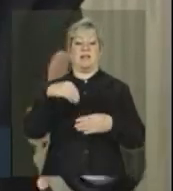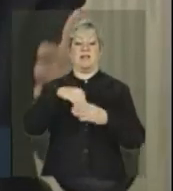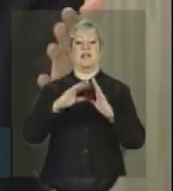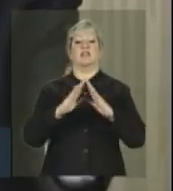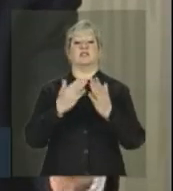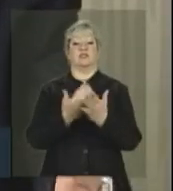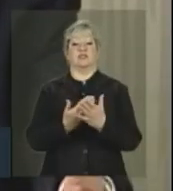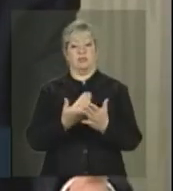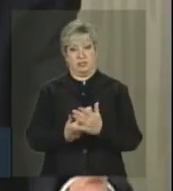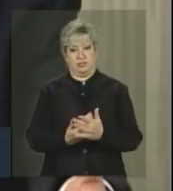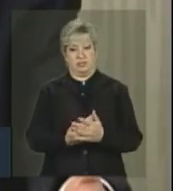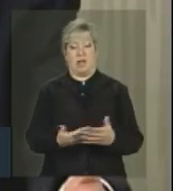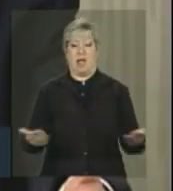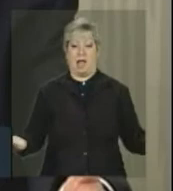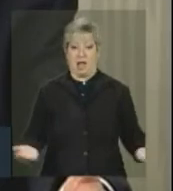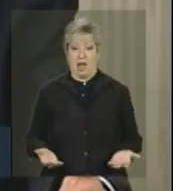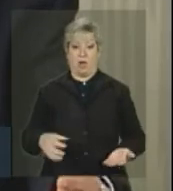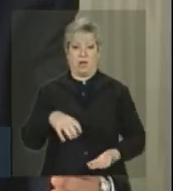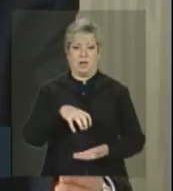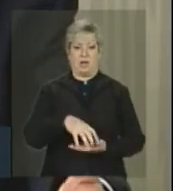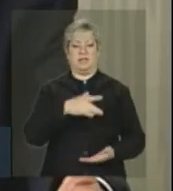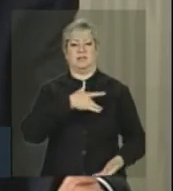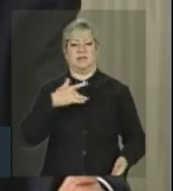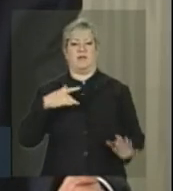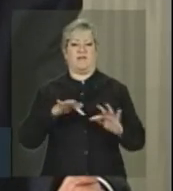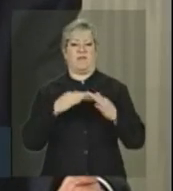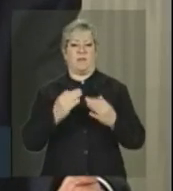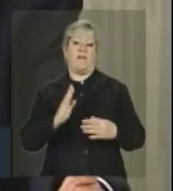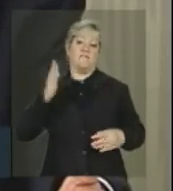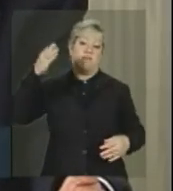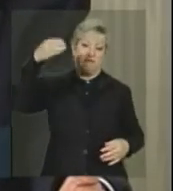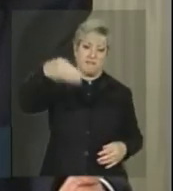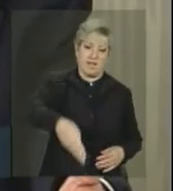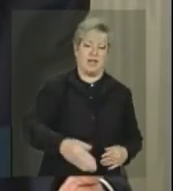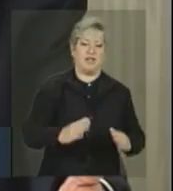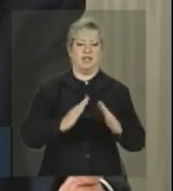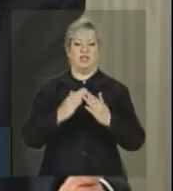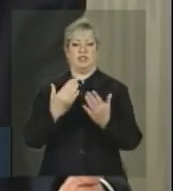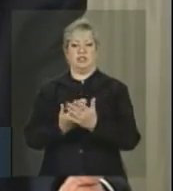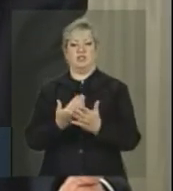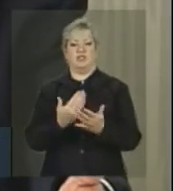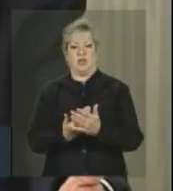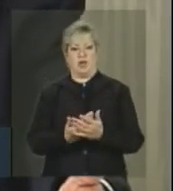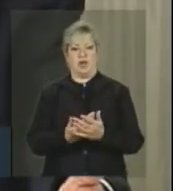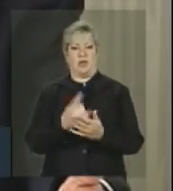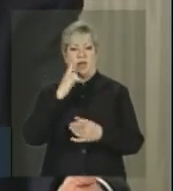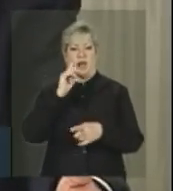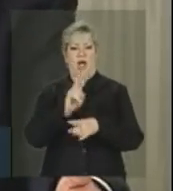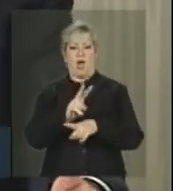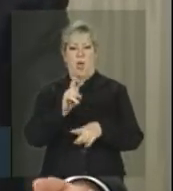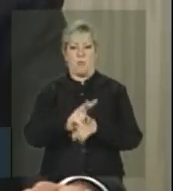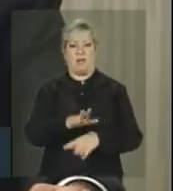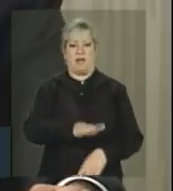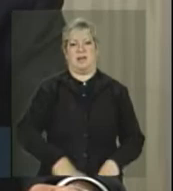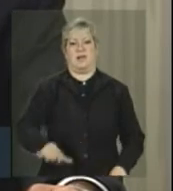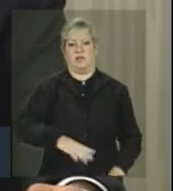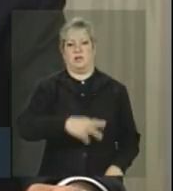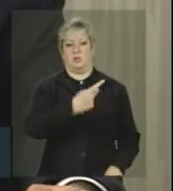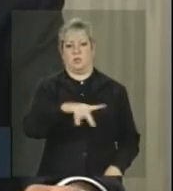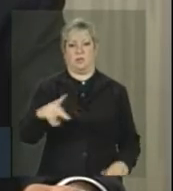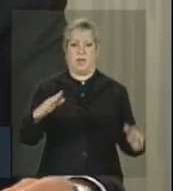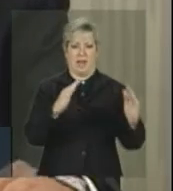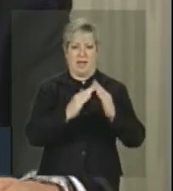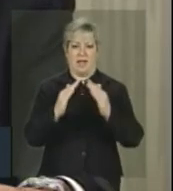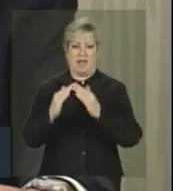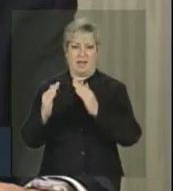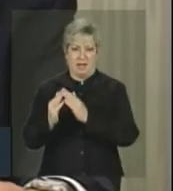As equipes de saúde da família agora vão para as escolas, não acompanham só as crianças nas suas casas, a meta